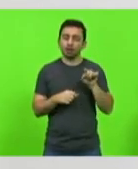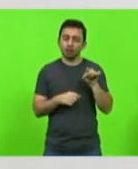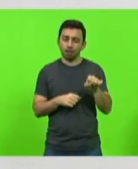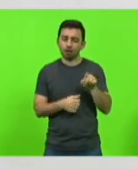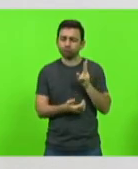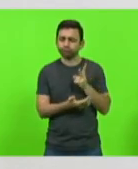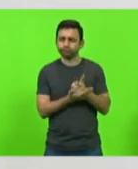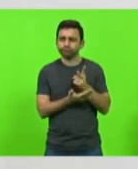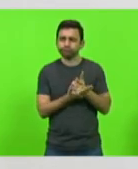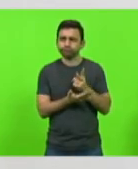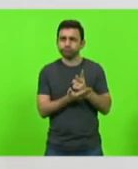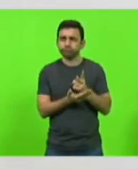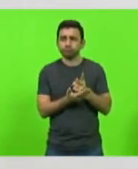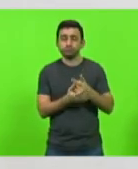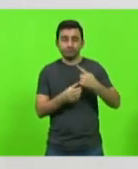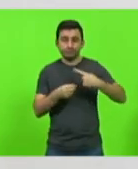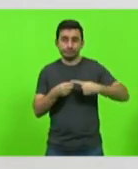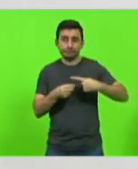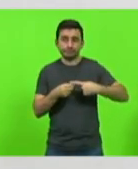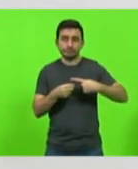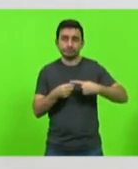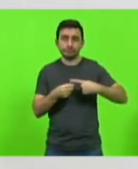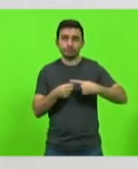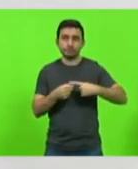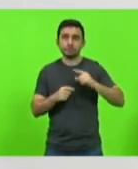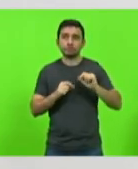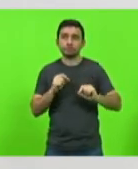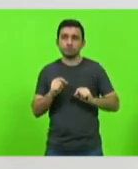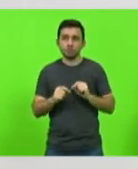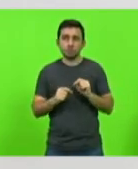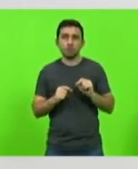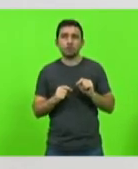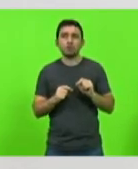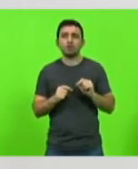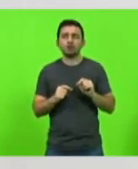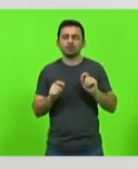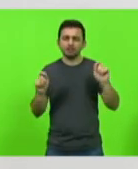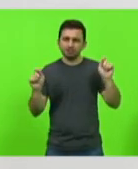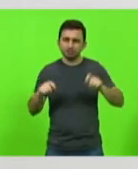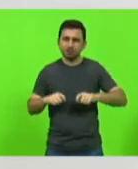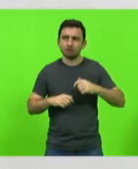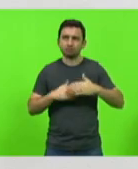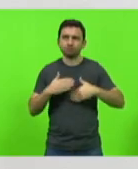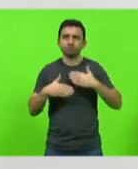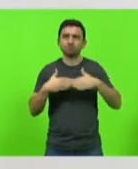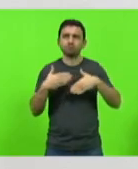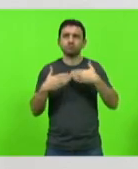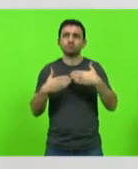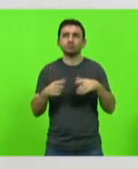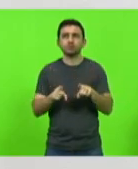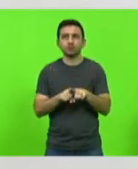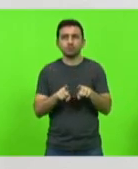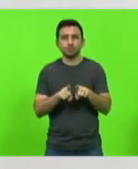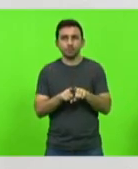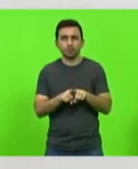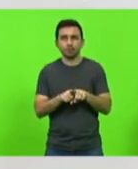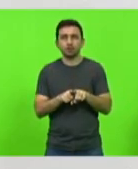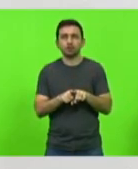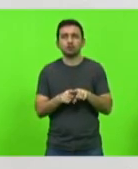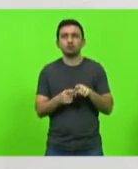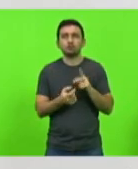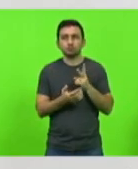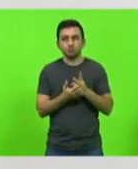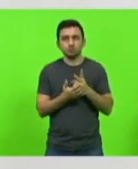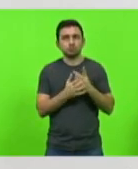uma cidade município para o desenvolvimento mas ao mesmo tempo mantendo essas